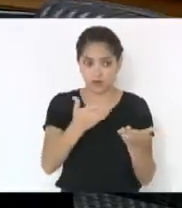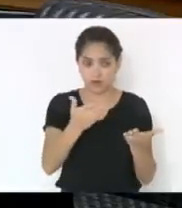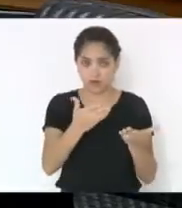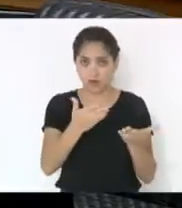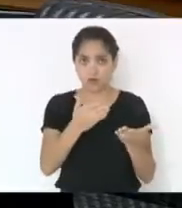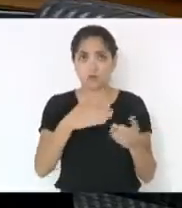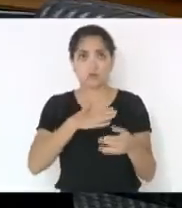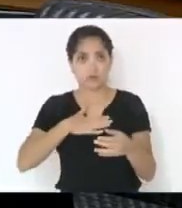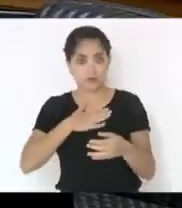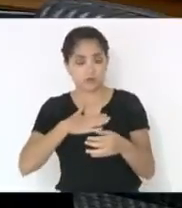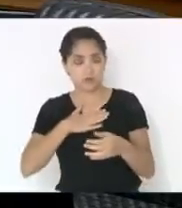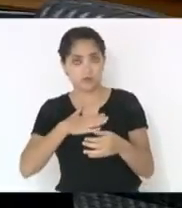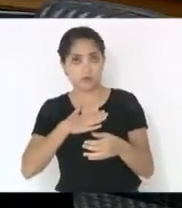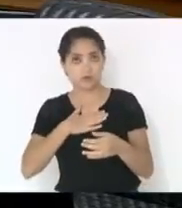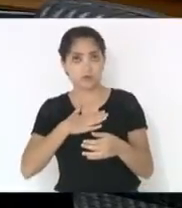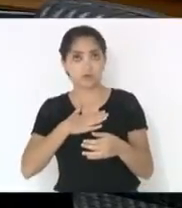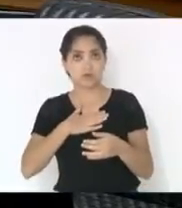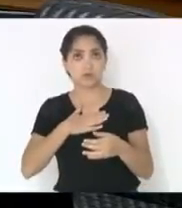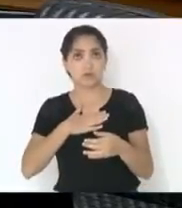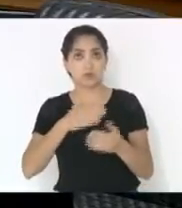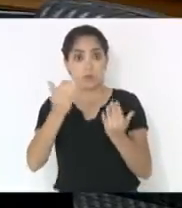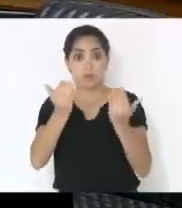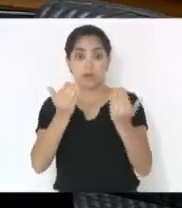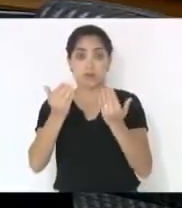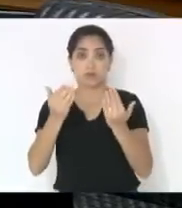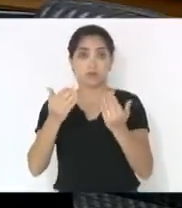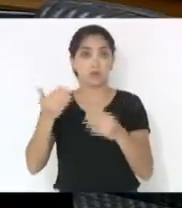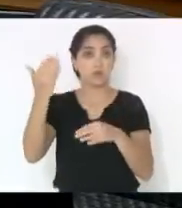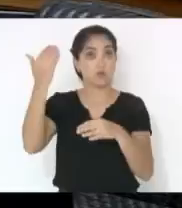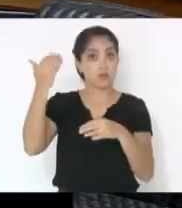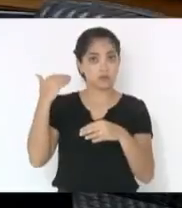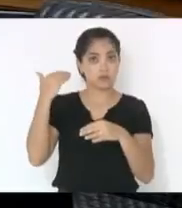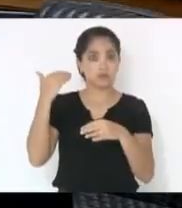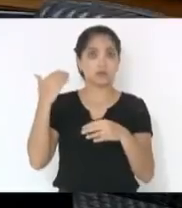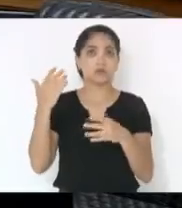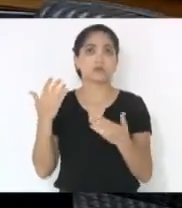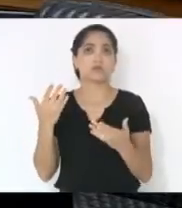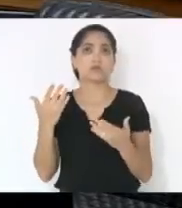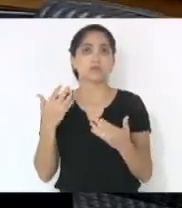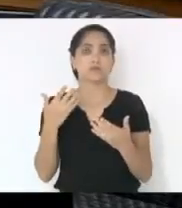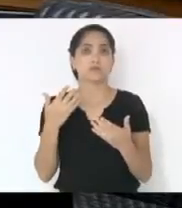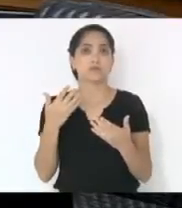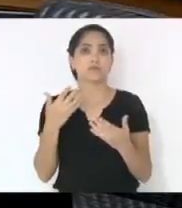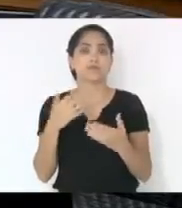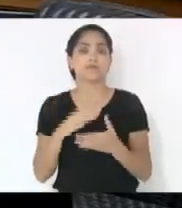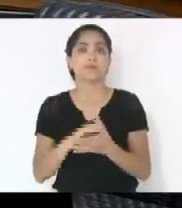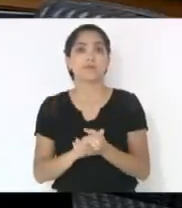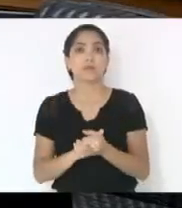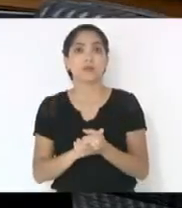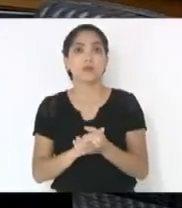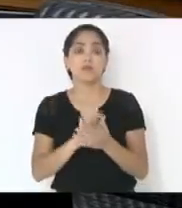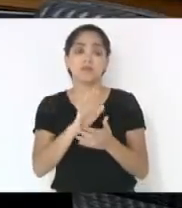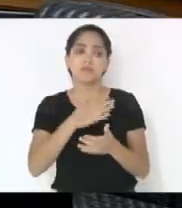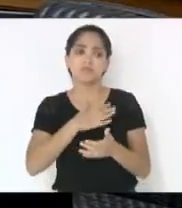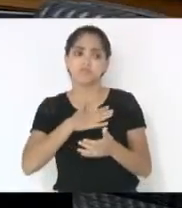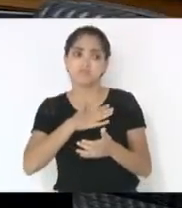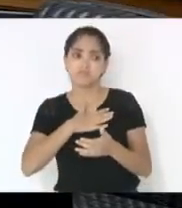oposição aqui ao governo anterior, mas simpatia é uma questão.